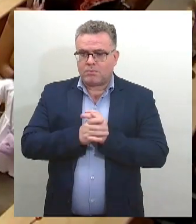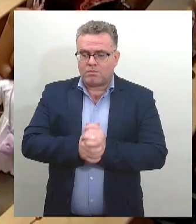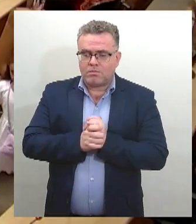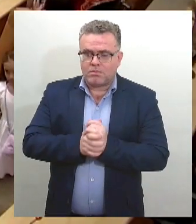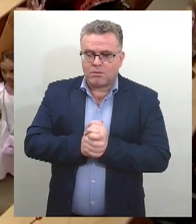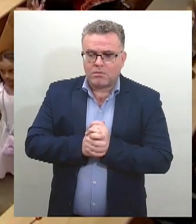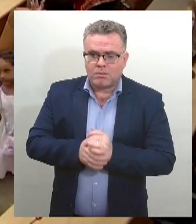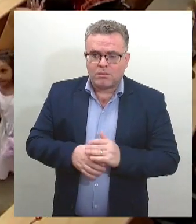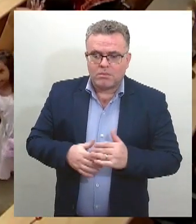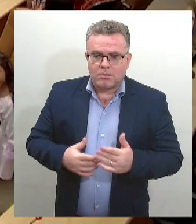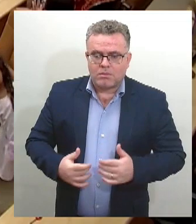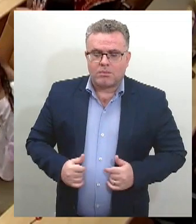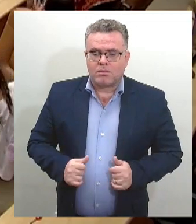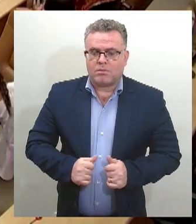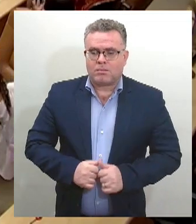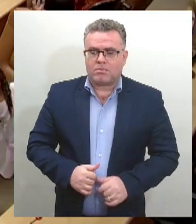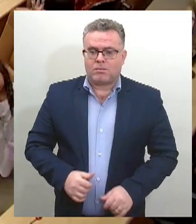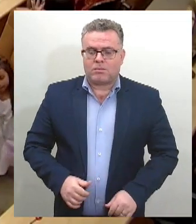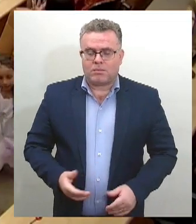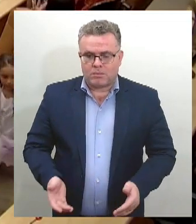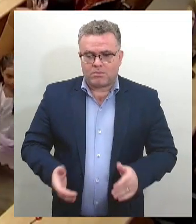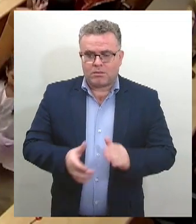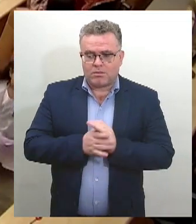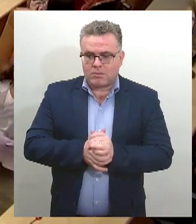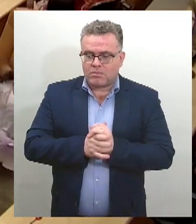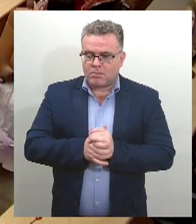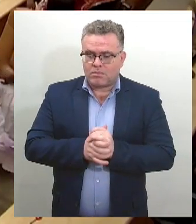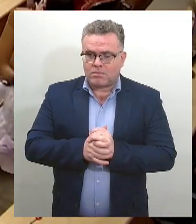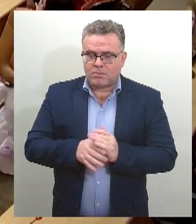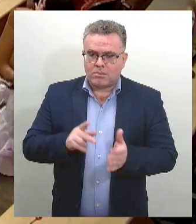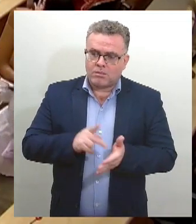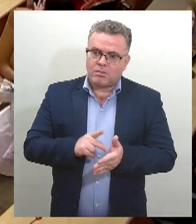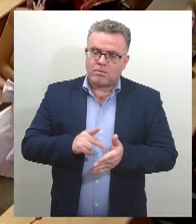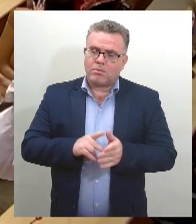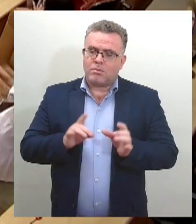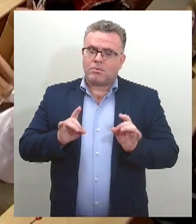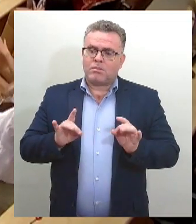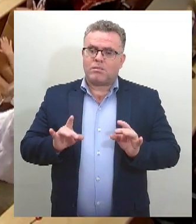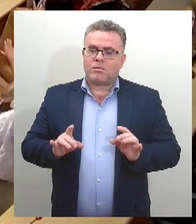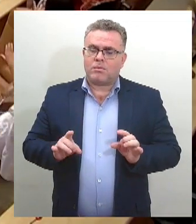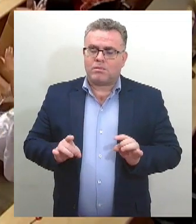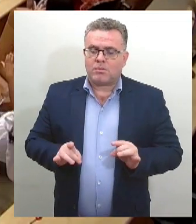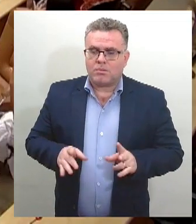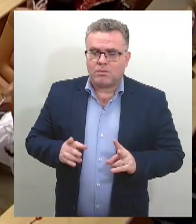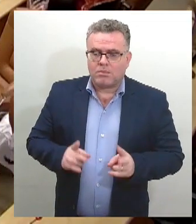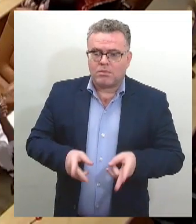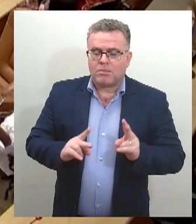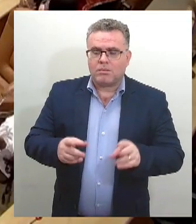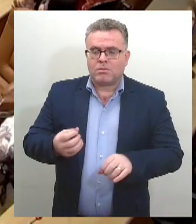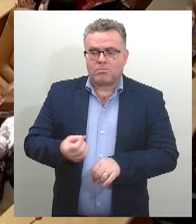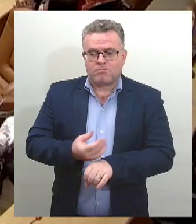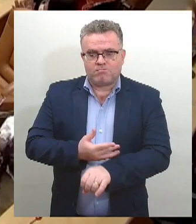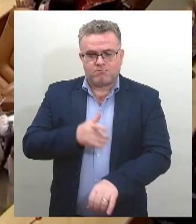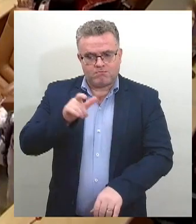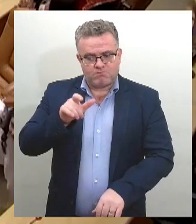Nascimento, honraria pela qual Andrei Lemos se disse emocionado e orgulhoso.